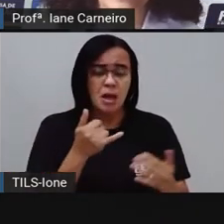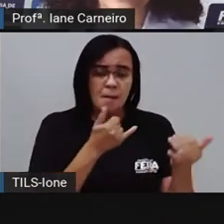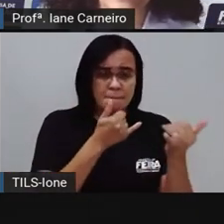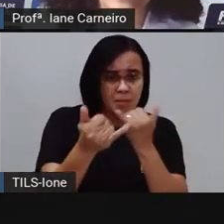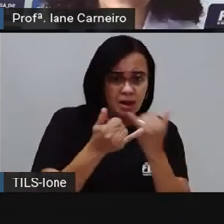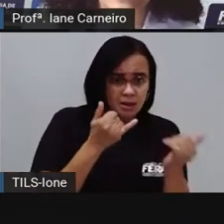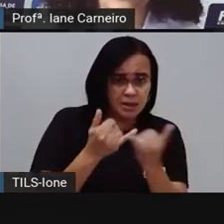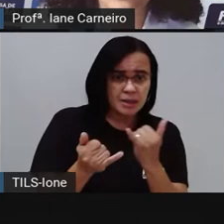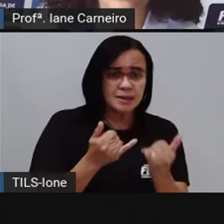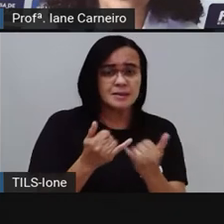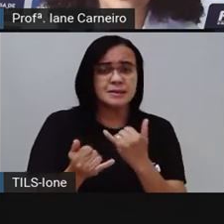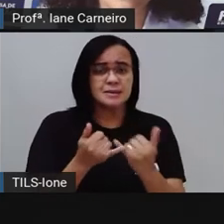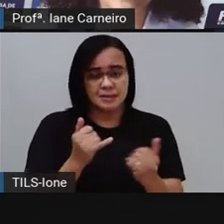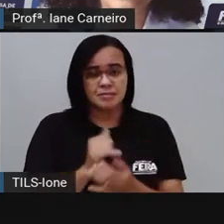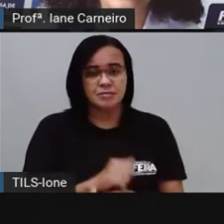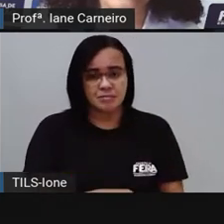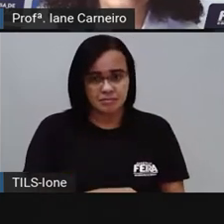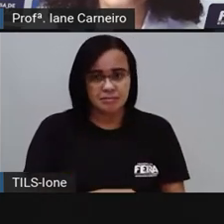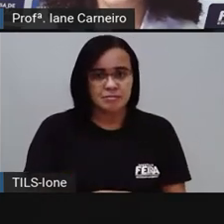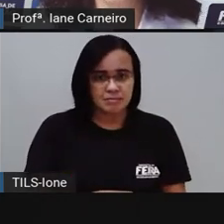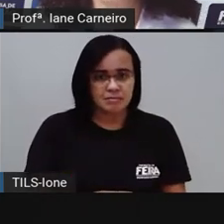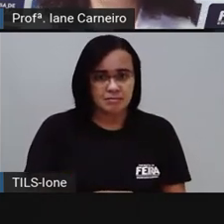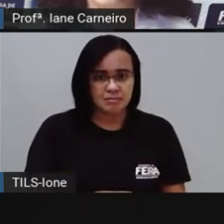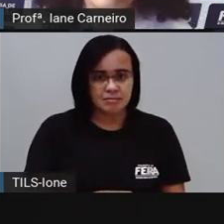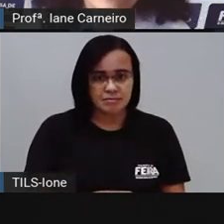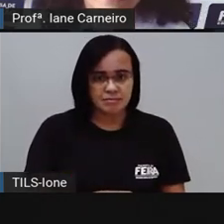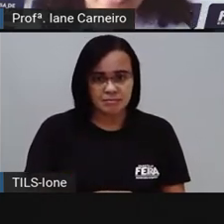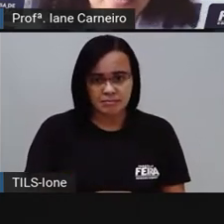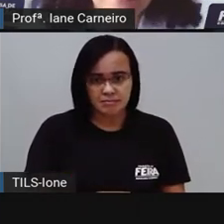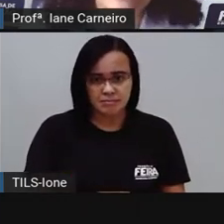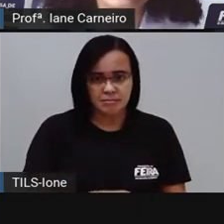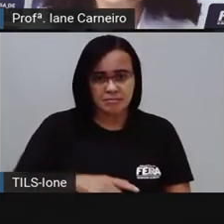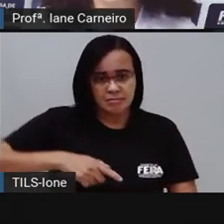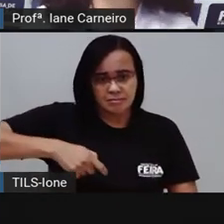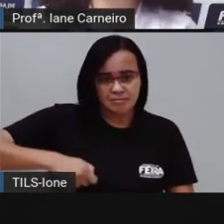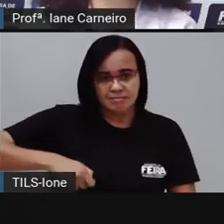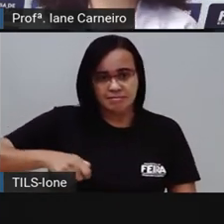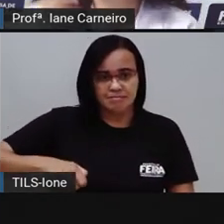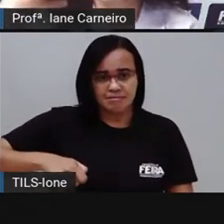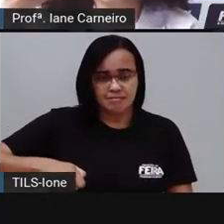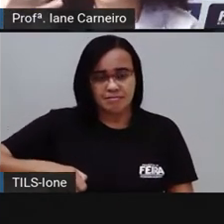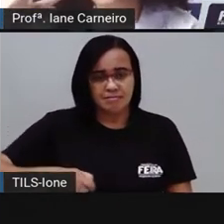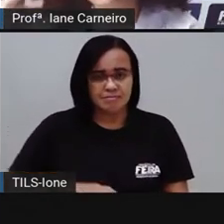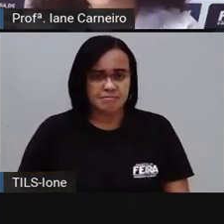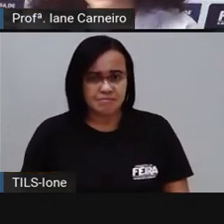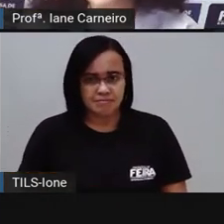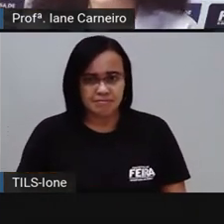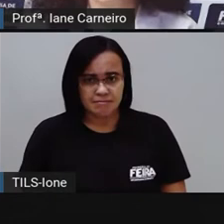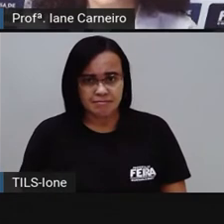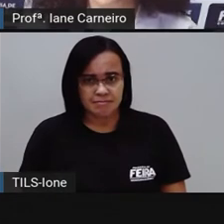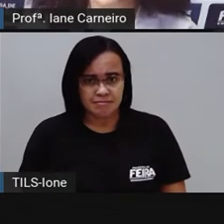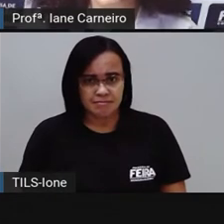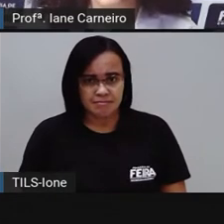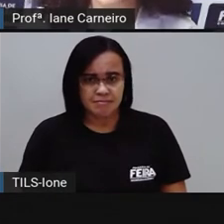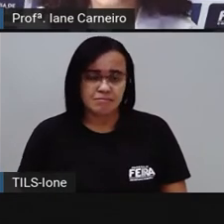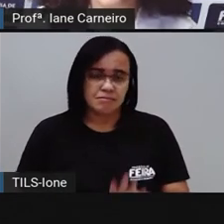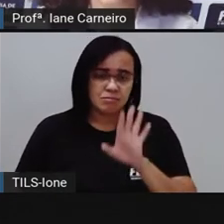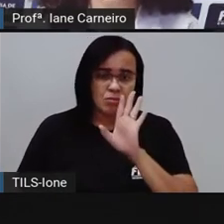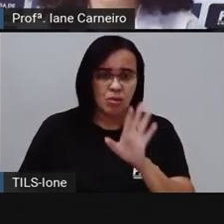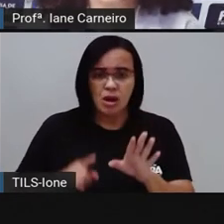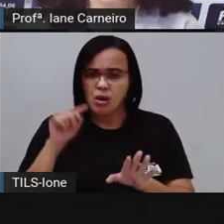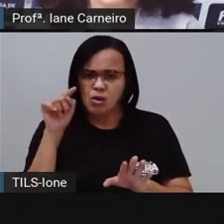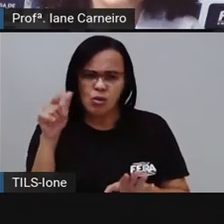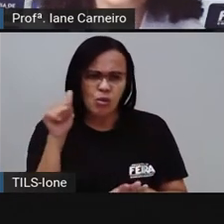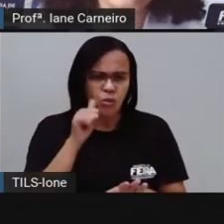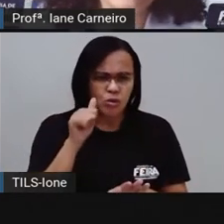senhora, né? Que tá aqui com, parecendo que tá segurando uma bengala, né? E uma outra um pouco mais nova do que essas daqui,